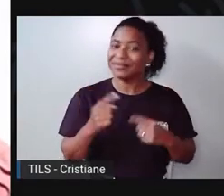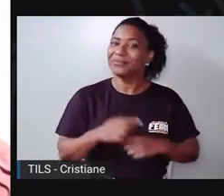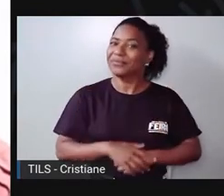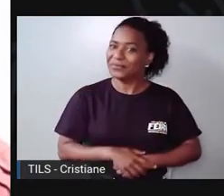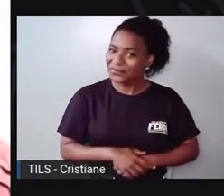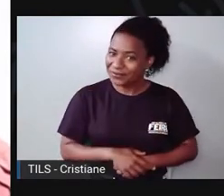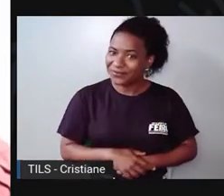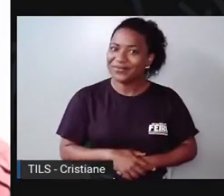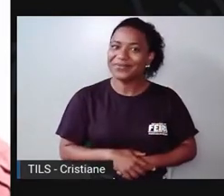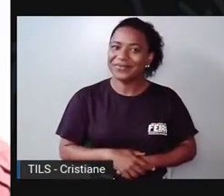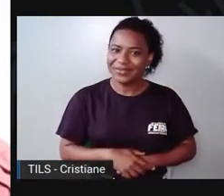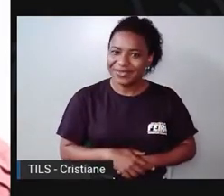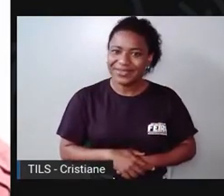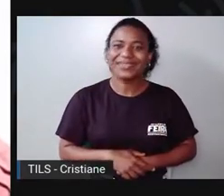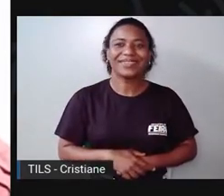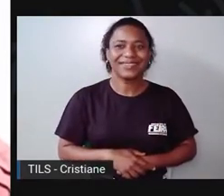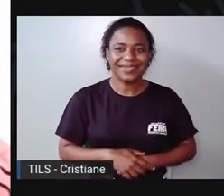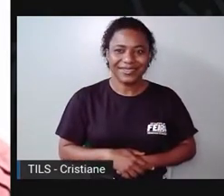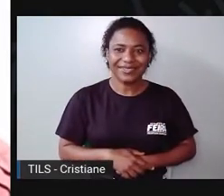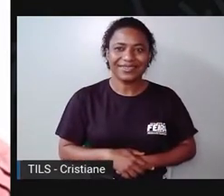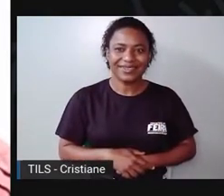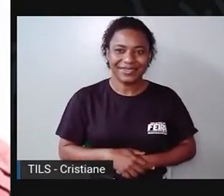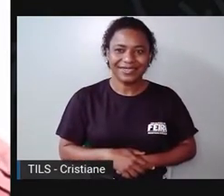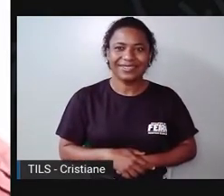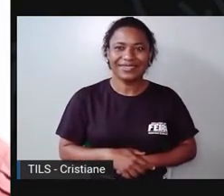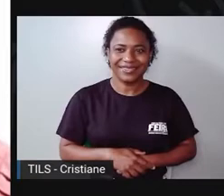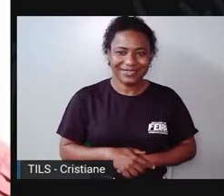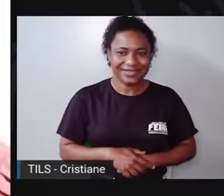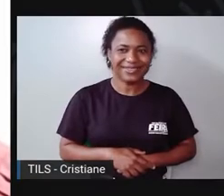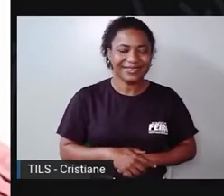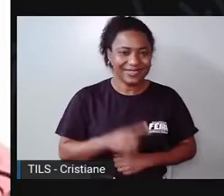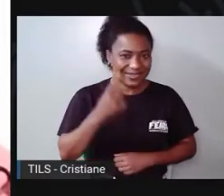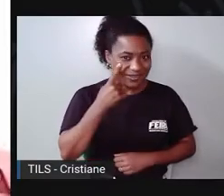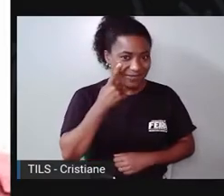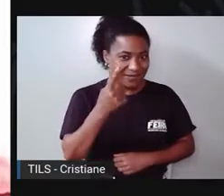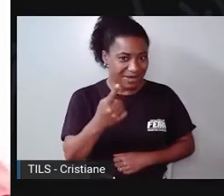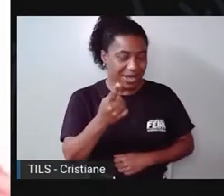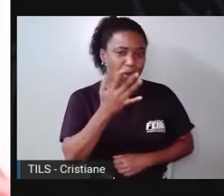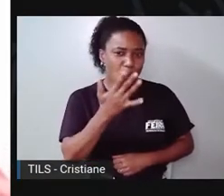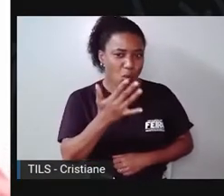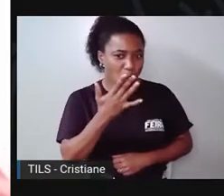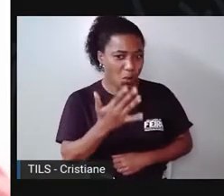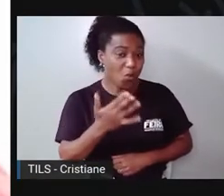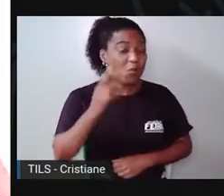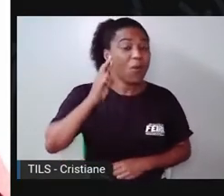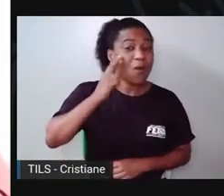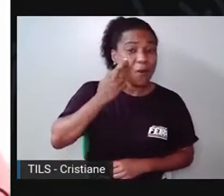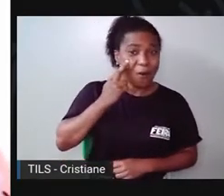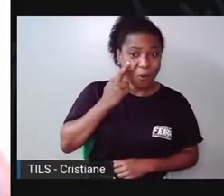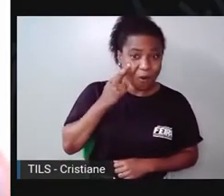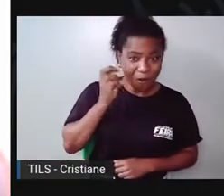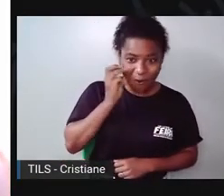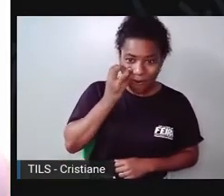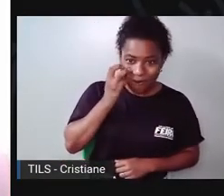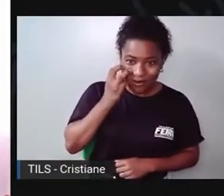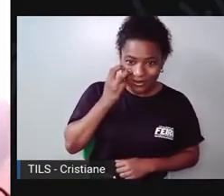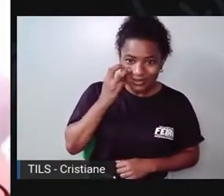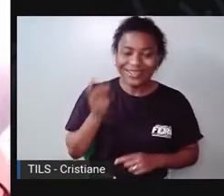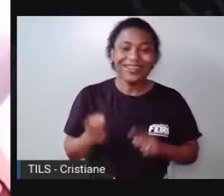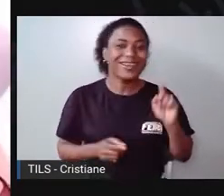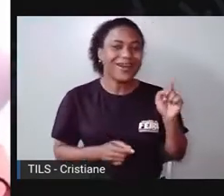uma é... Que cor? Uma é rosa, né? E a outra? Azul.